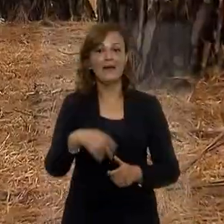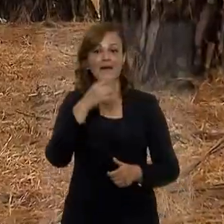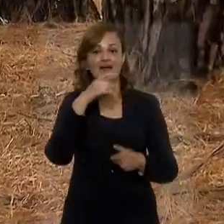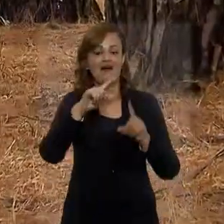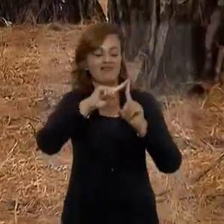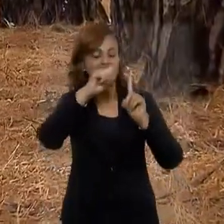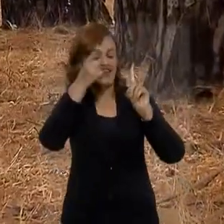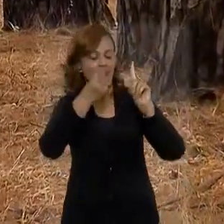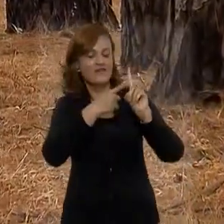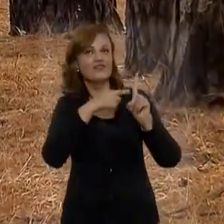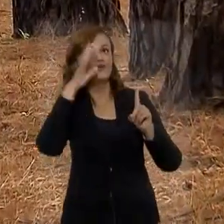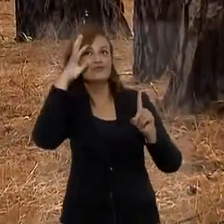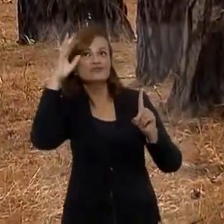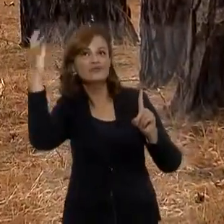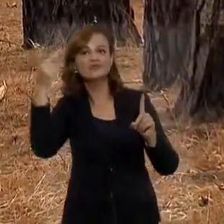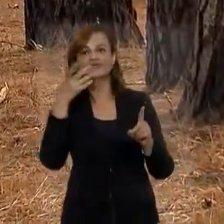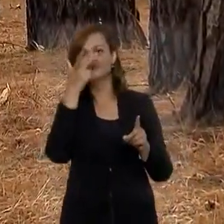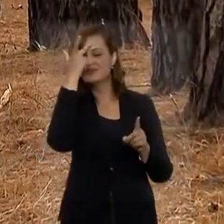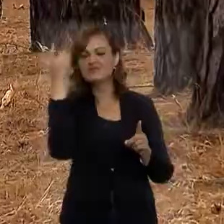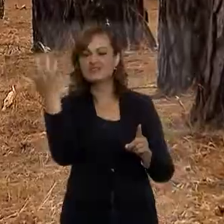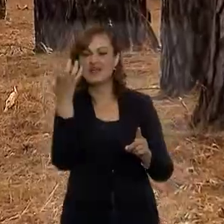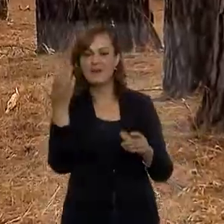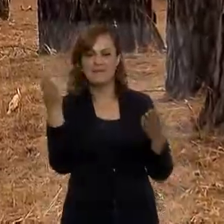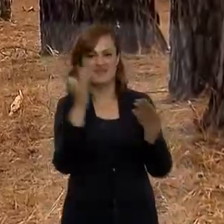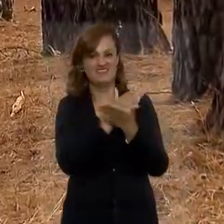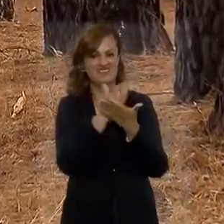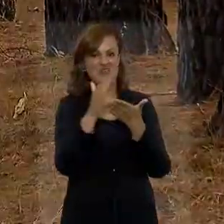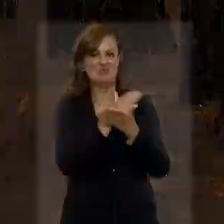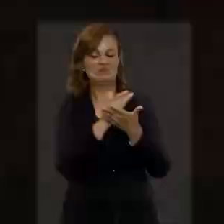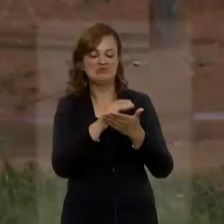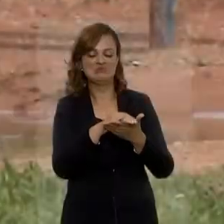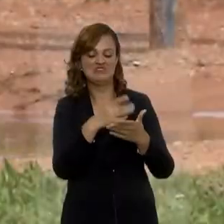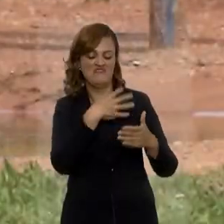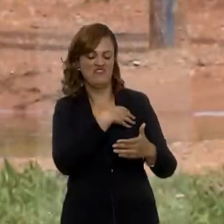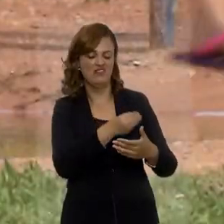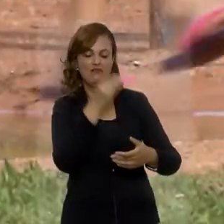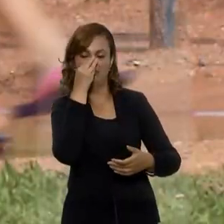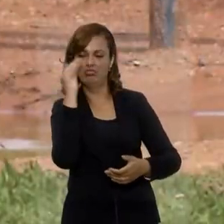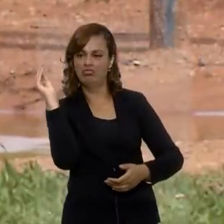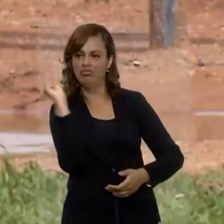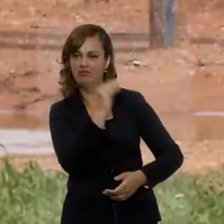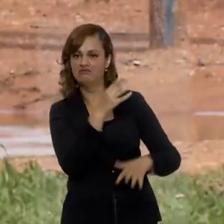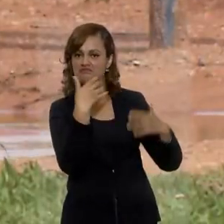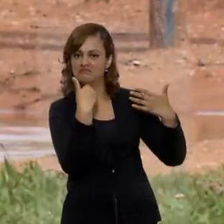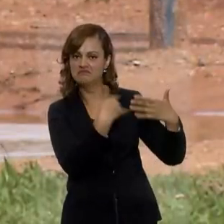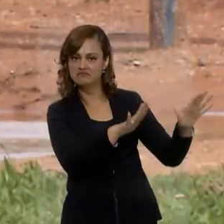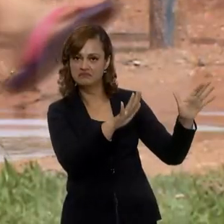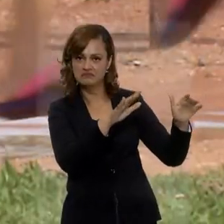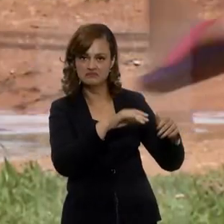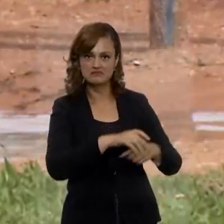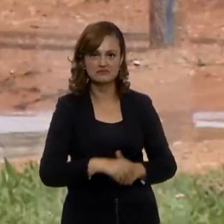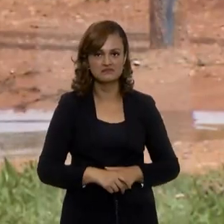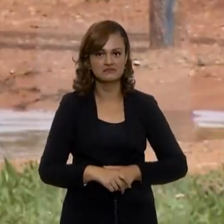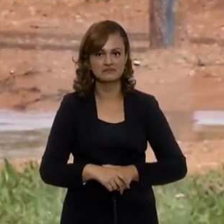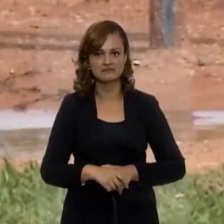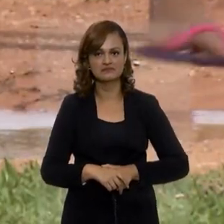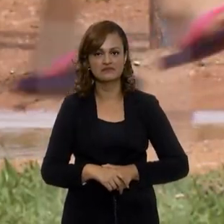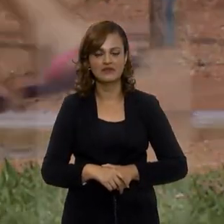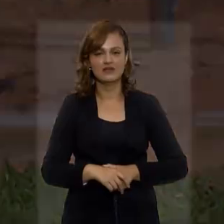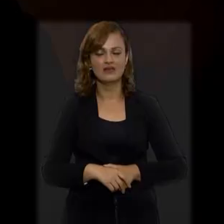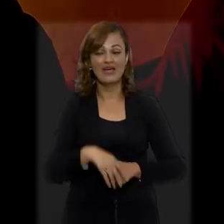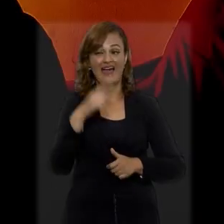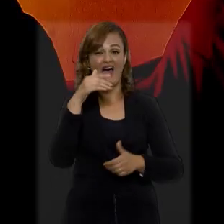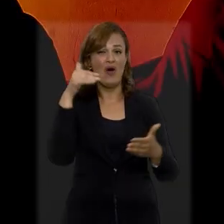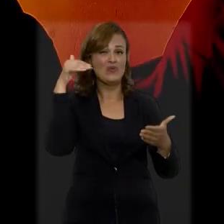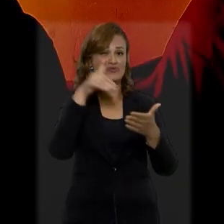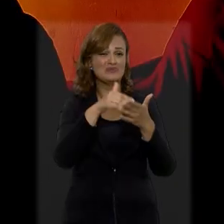Tornar-se pai ou mãe é o sonho de muita gente, mas para algumas pessoas o nascimento de um filho às vezes não significa nada.